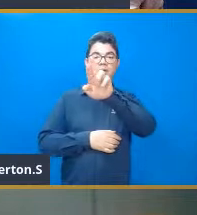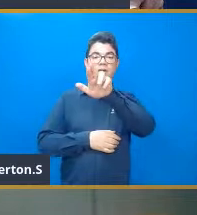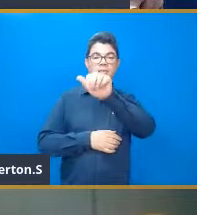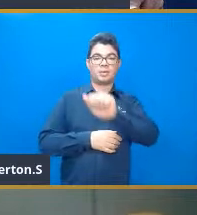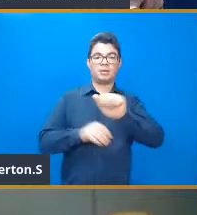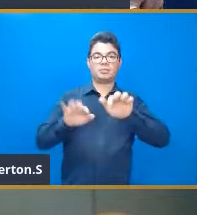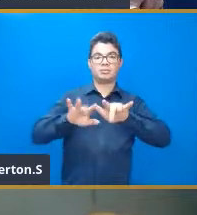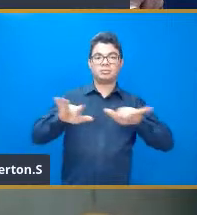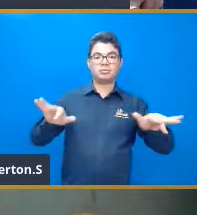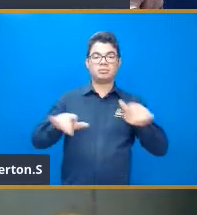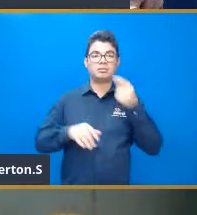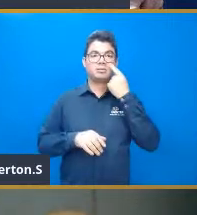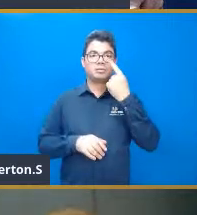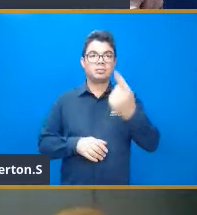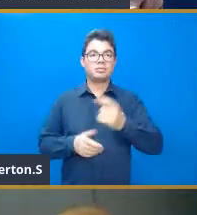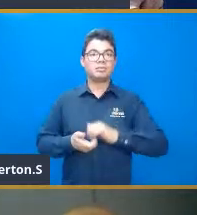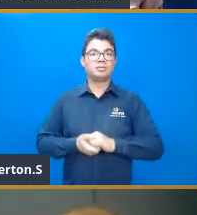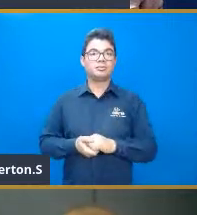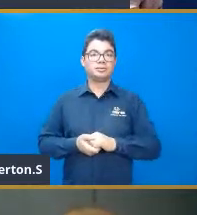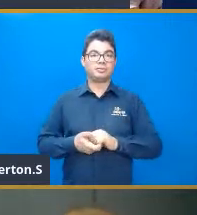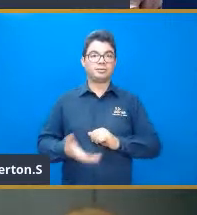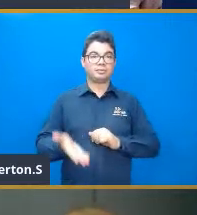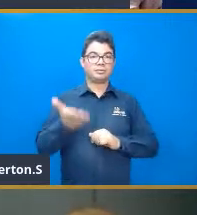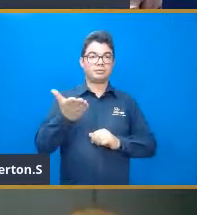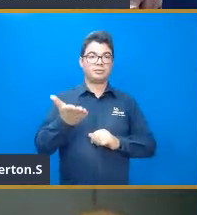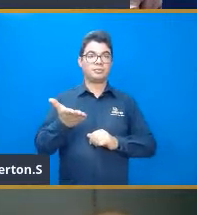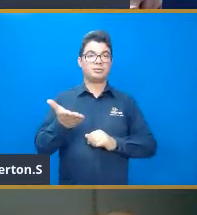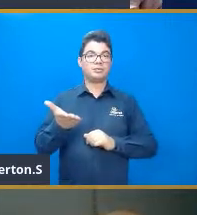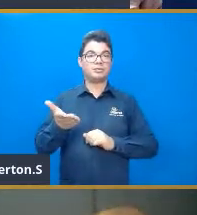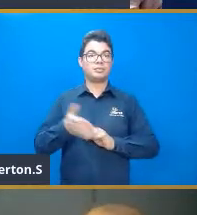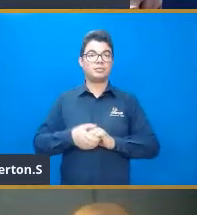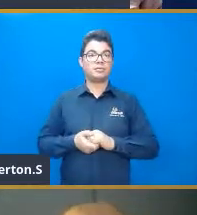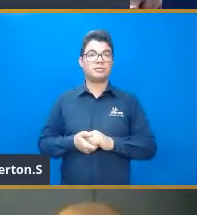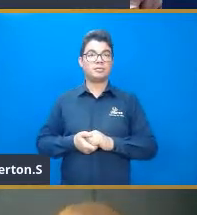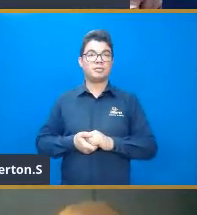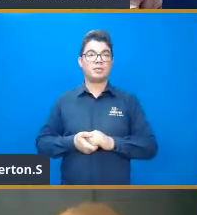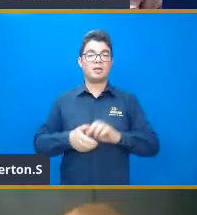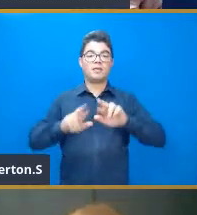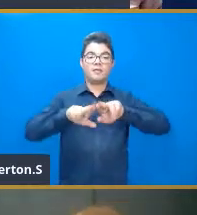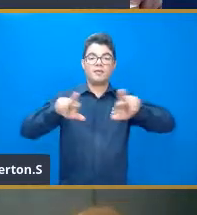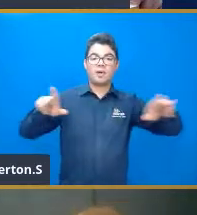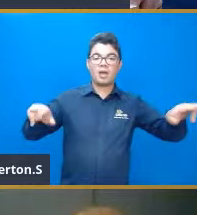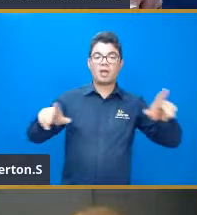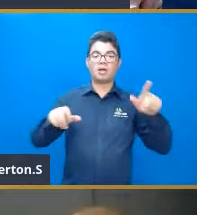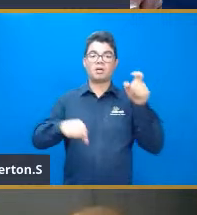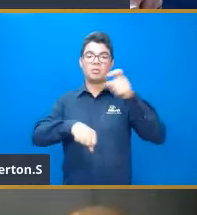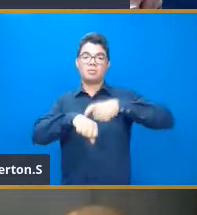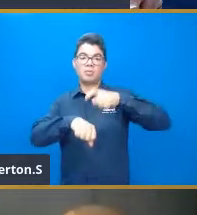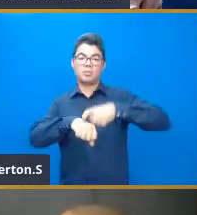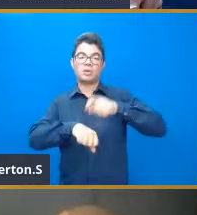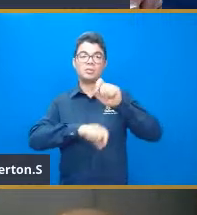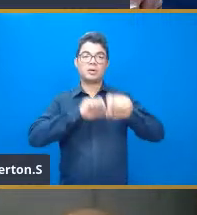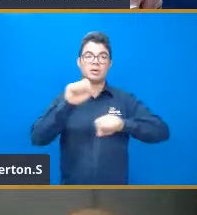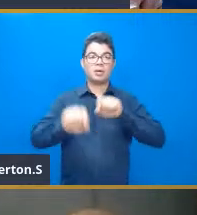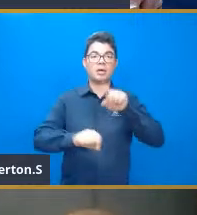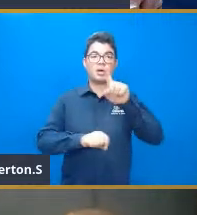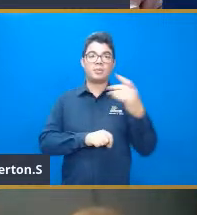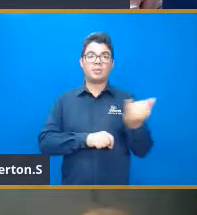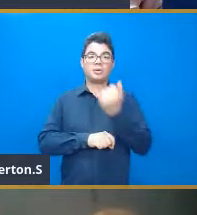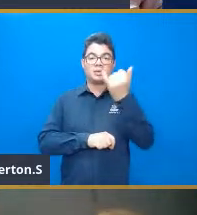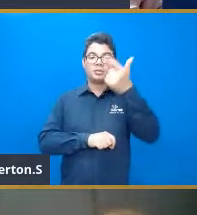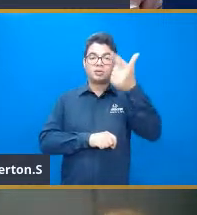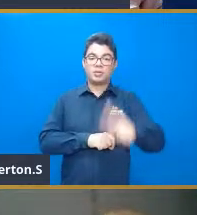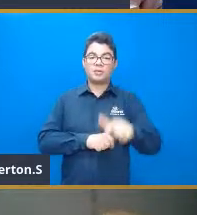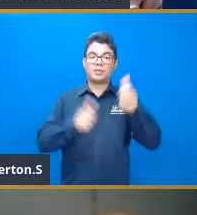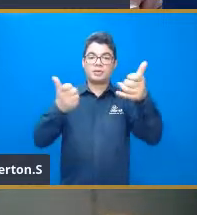www.geogebra.org. A gente já abordou, ali, várias vezes o uso do GeoGebra nessas nossas conversas, mas é bacana sempre ressaltar, ali,